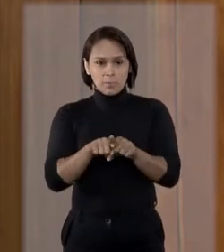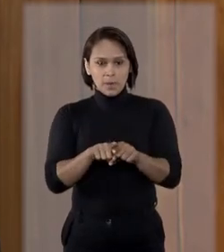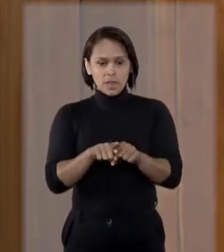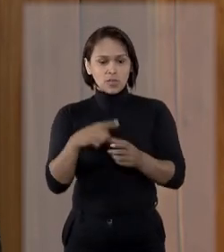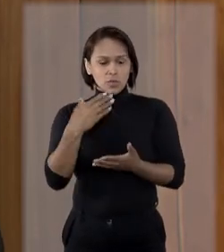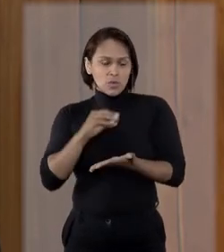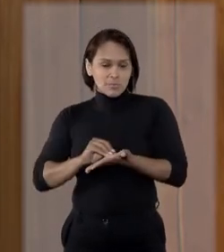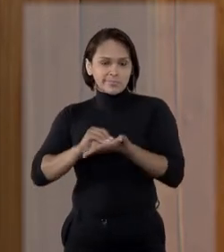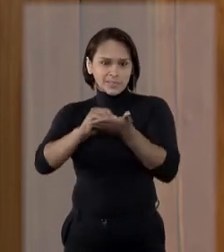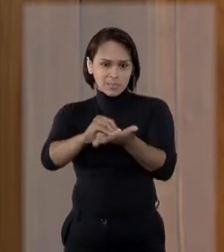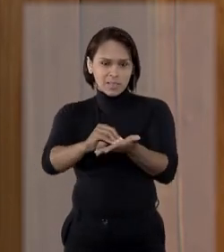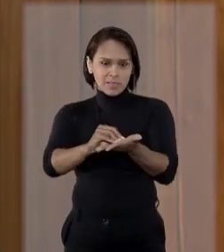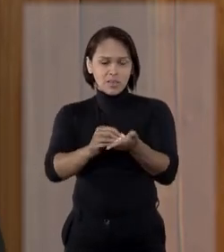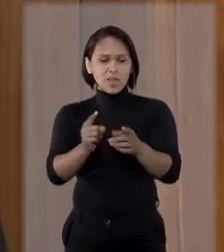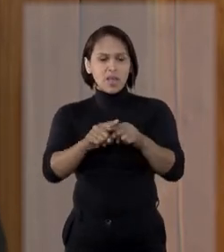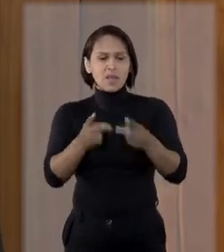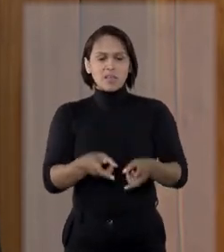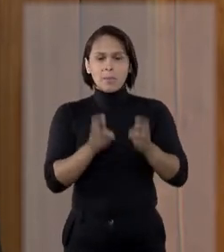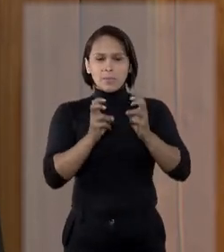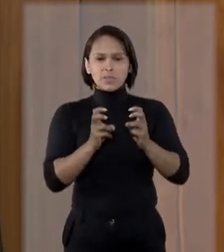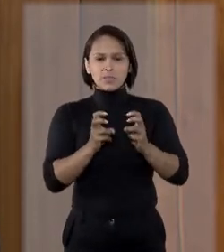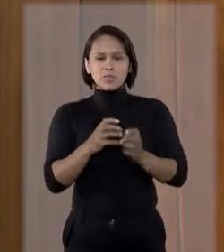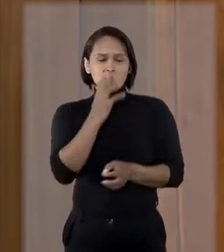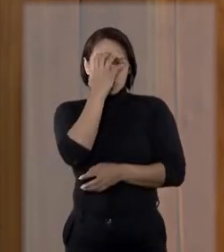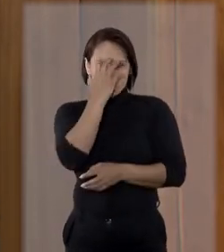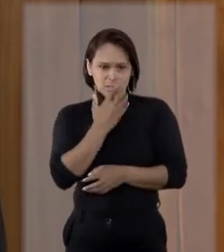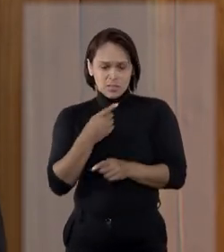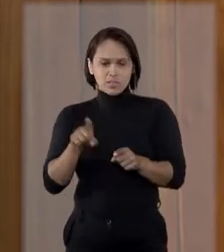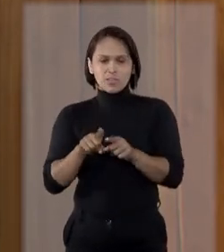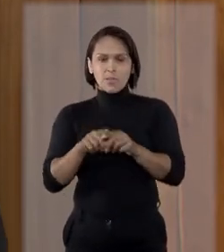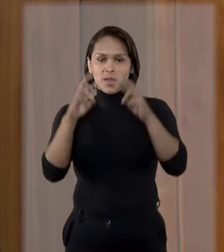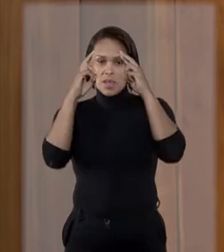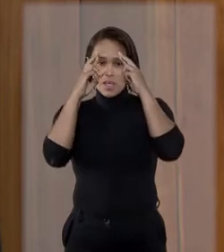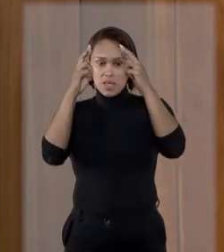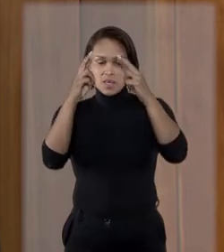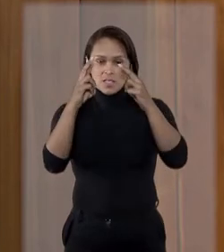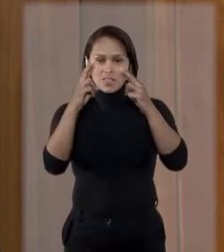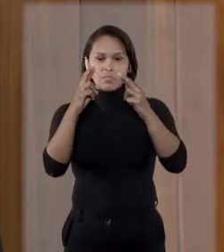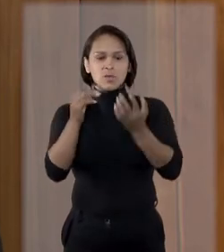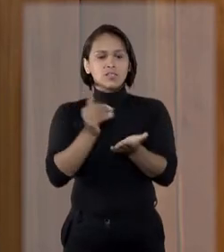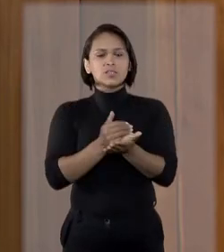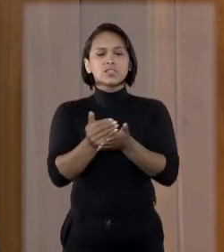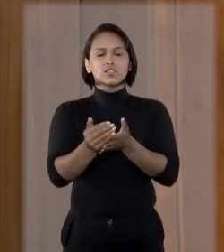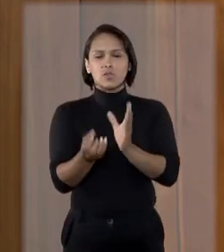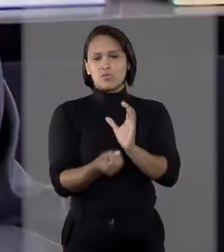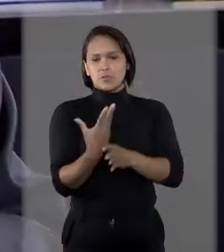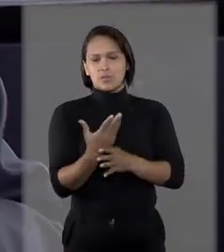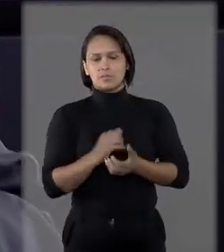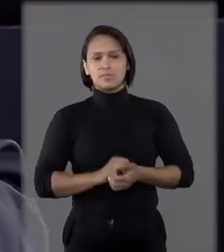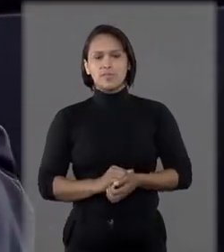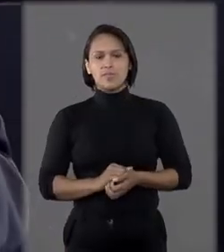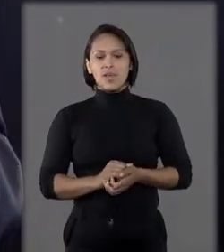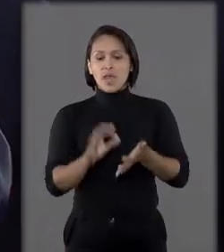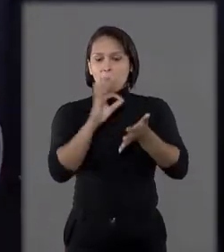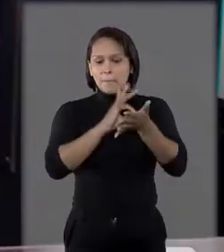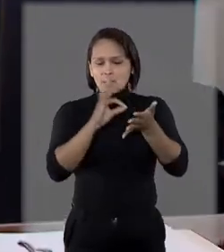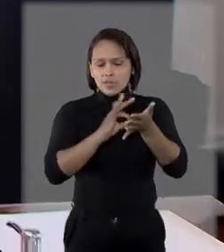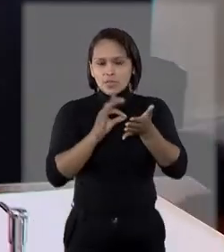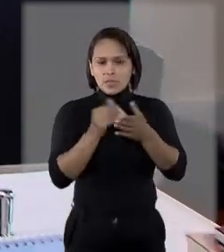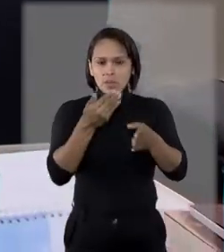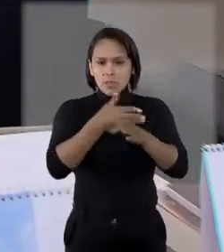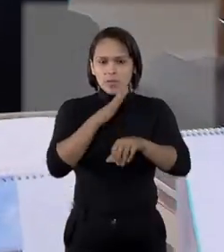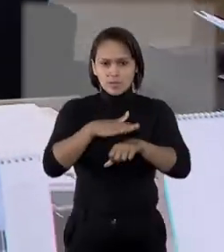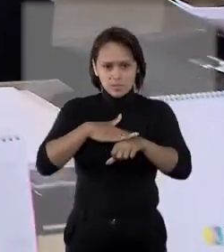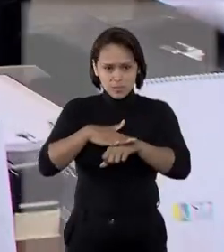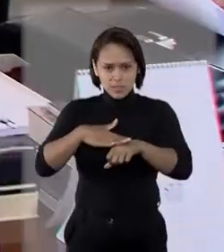né, daquilo que você está levando. Então, eu vejo com muita seriedade e com muito respeito esse tipo de atitude. Para agendar uma conversa com o